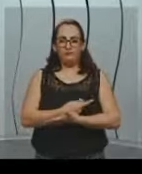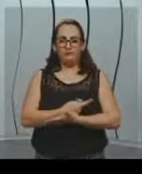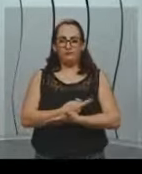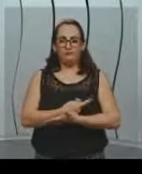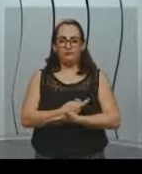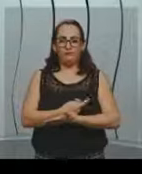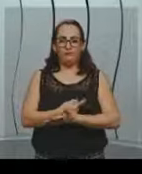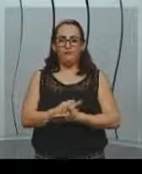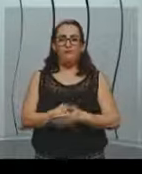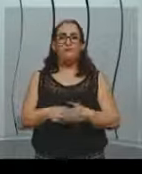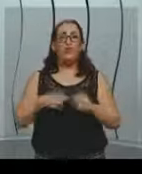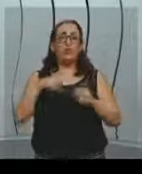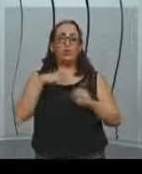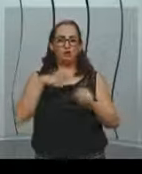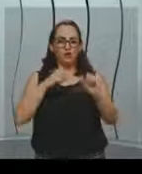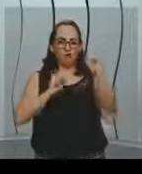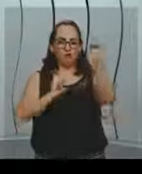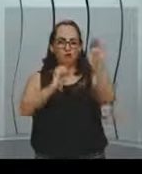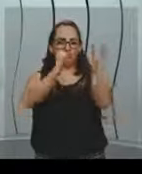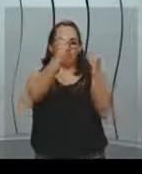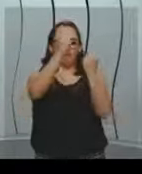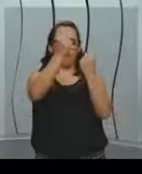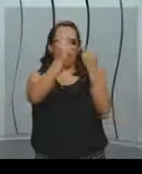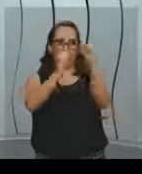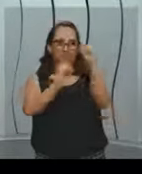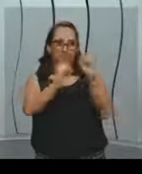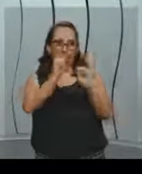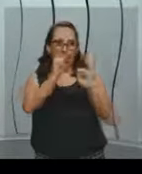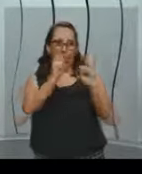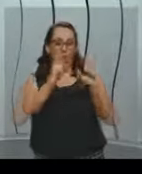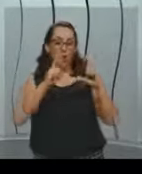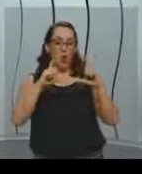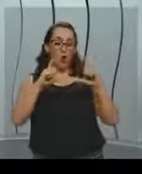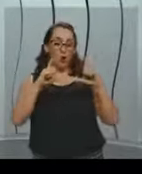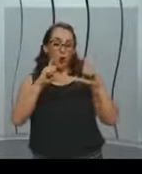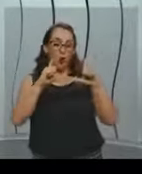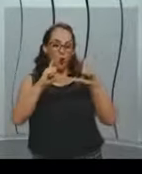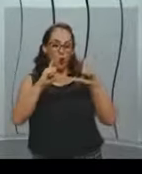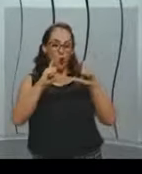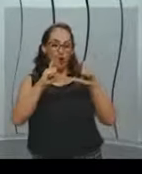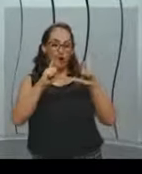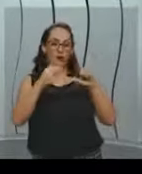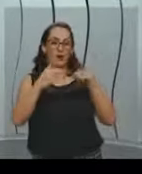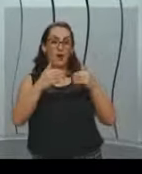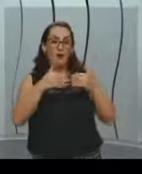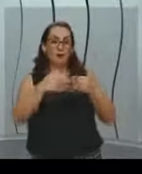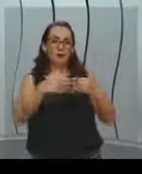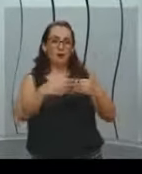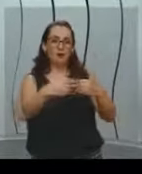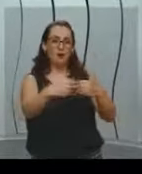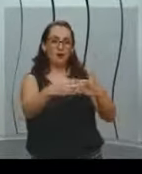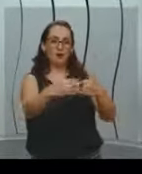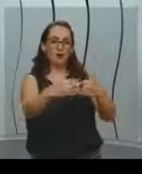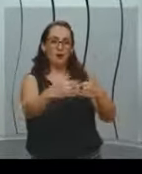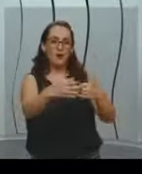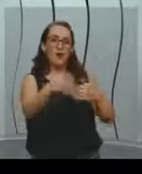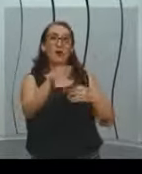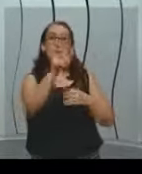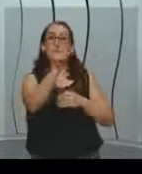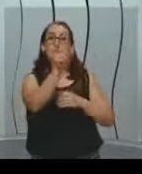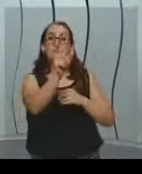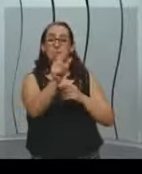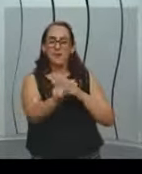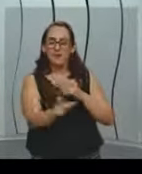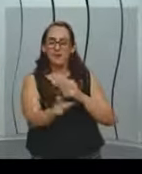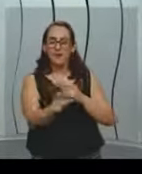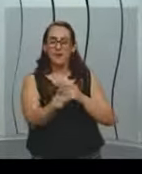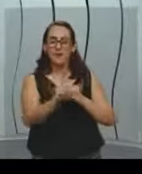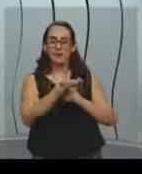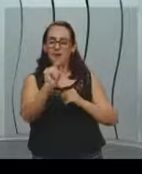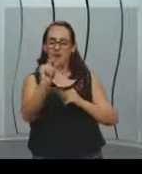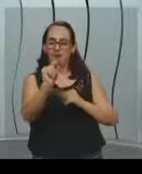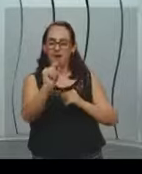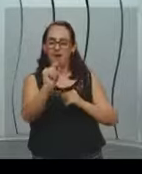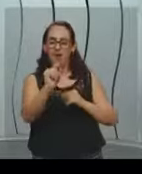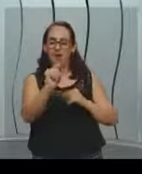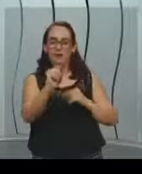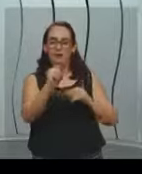frente a uma fábrica, abriram os portões e as pessoas foram saindo do trabalho. Com aquela cara, né?